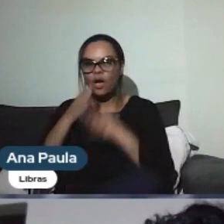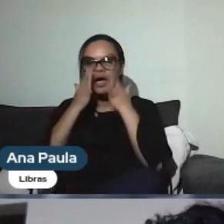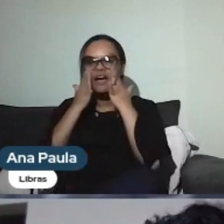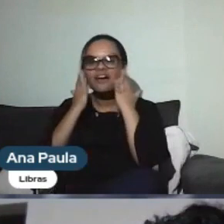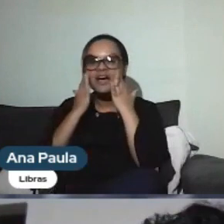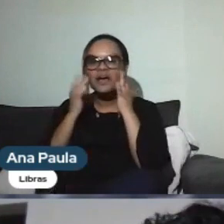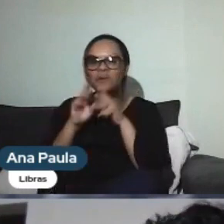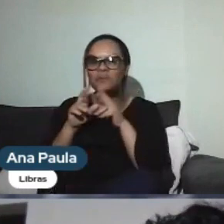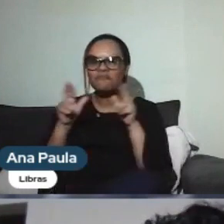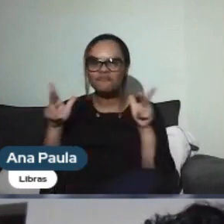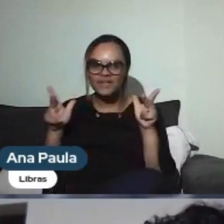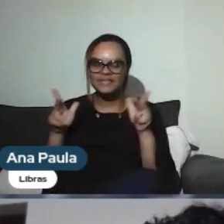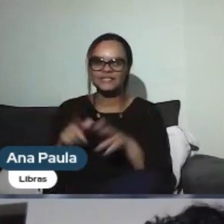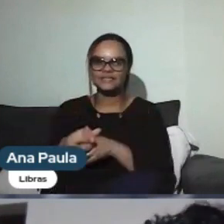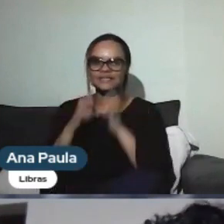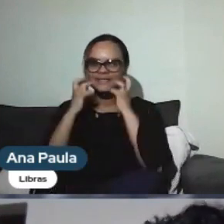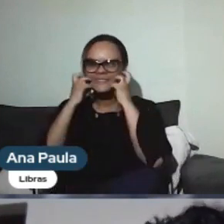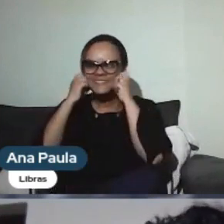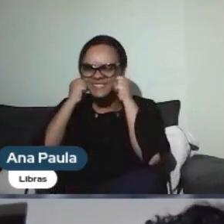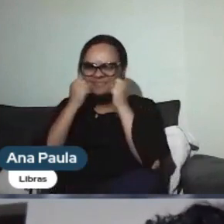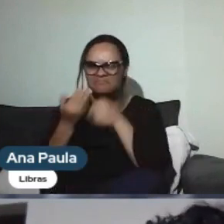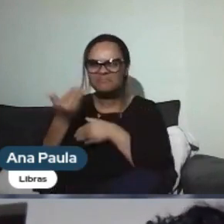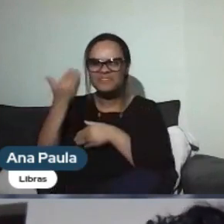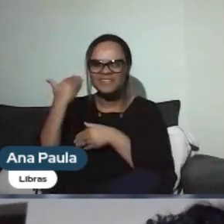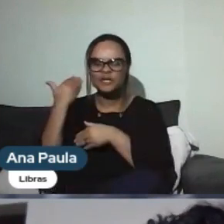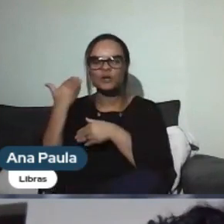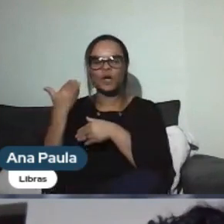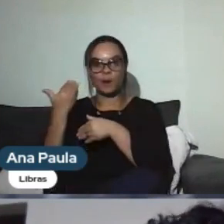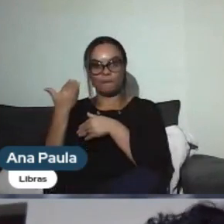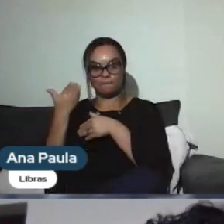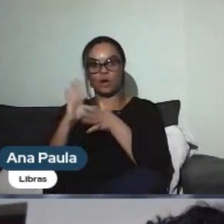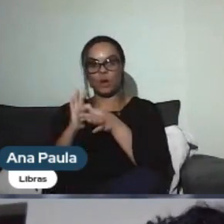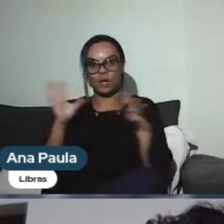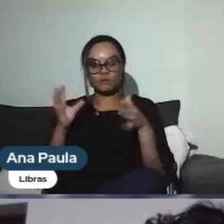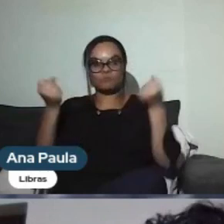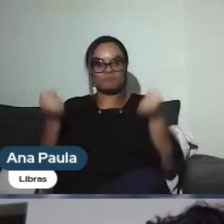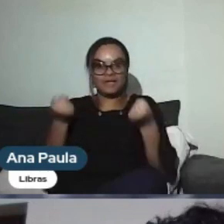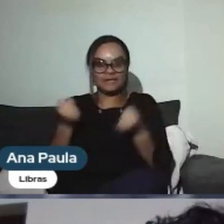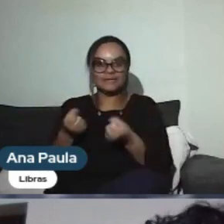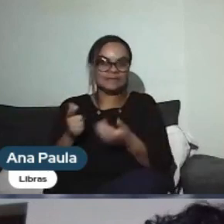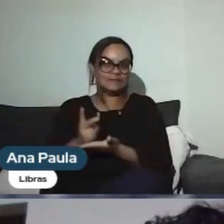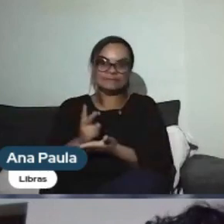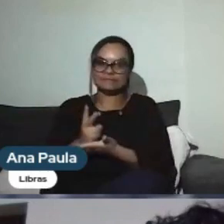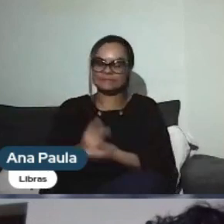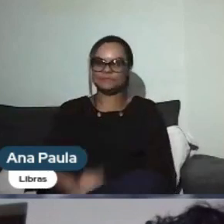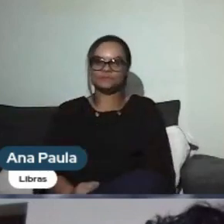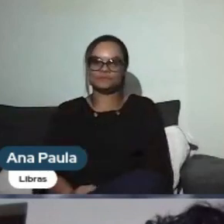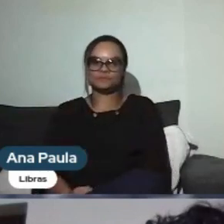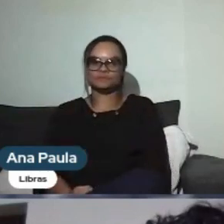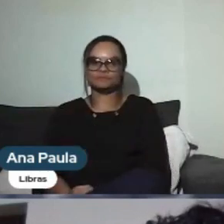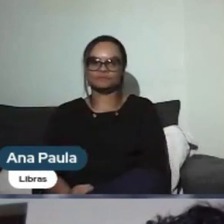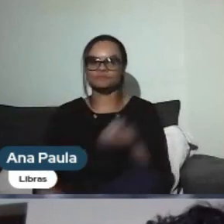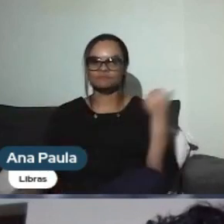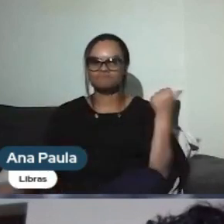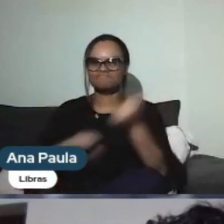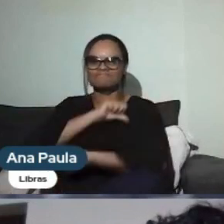diferente também, que era muito ressecada. A disposição, né, Luciane, é outra. Então, mudou tudo, mudou